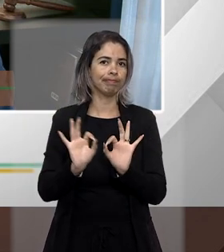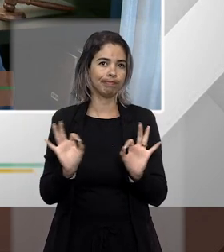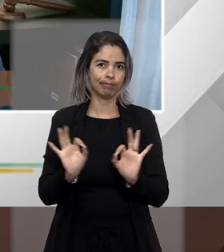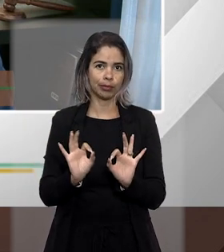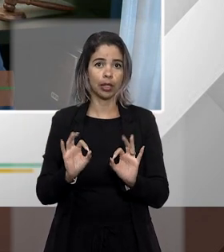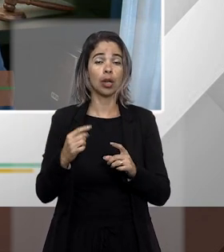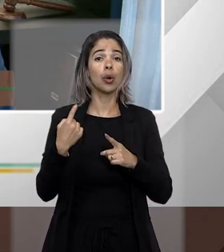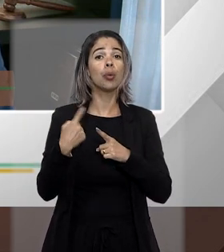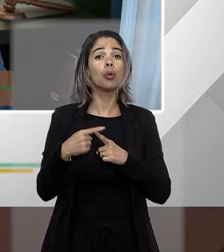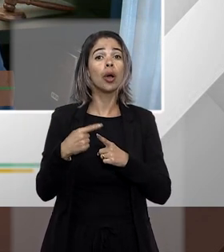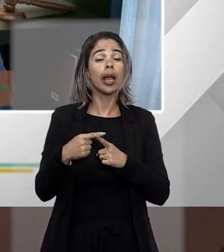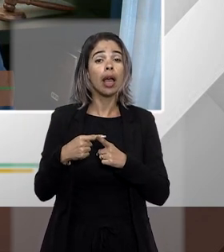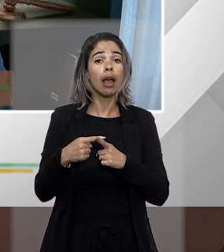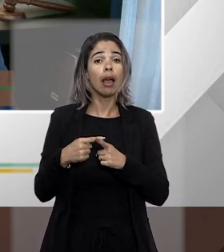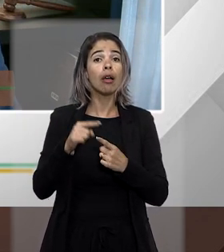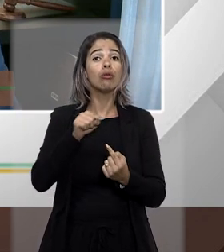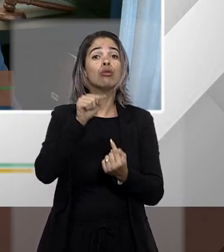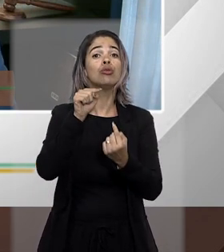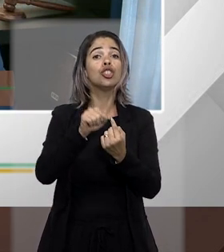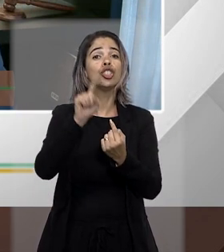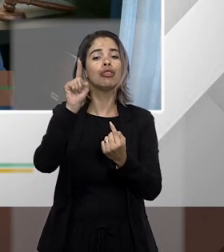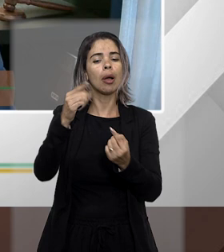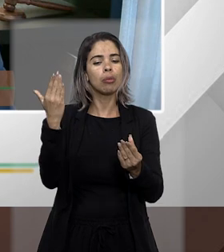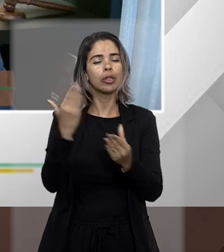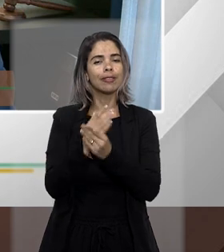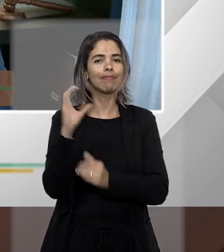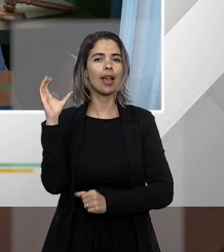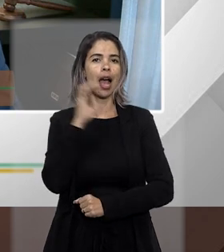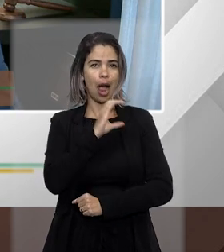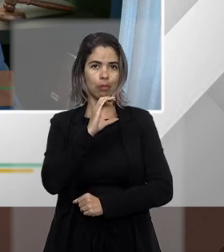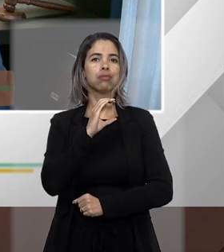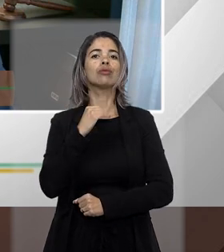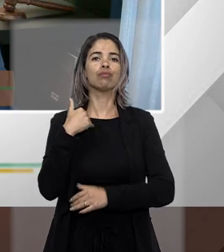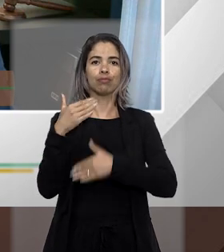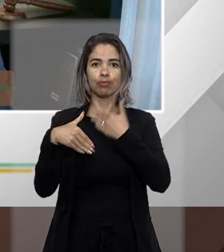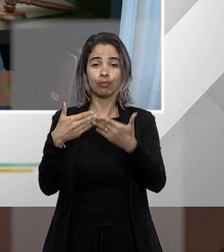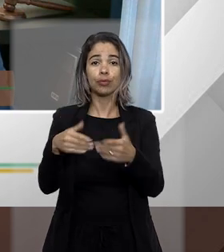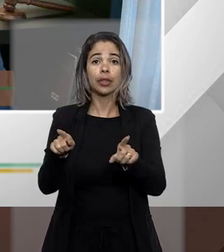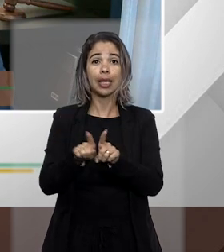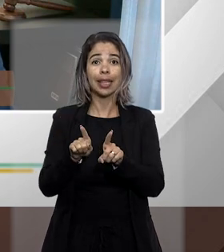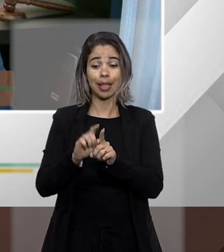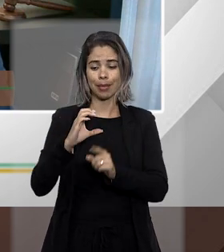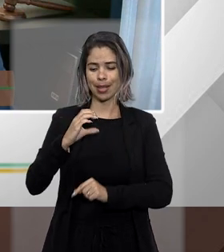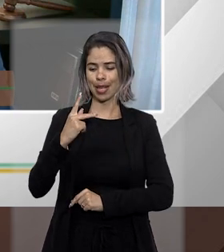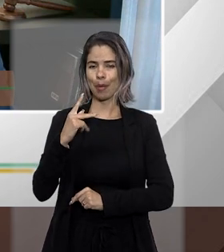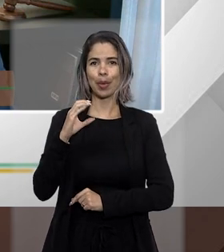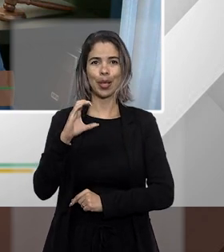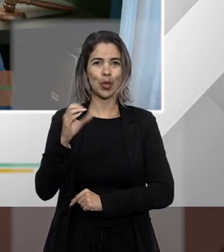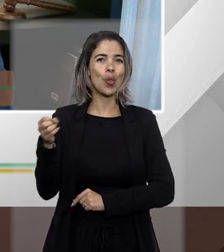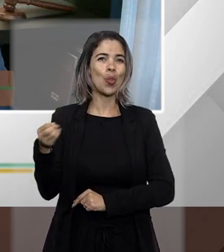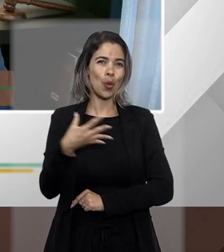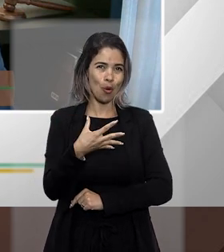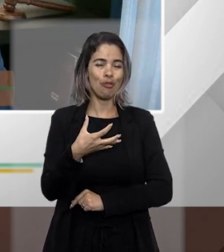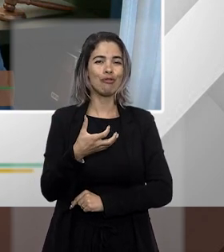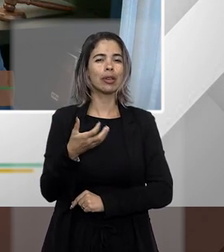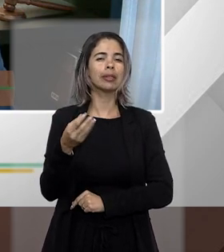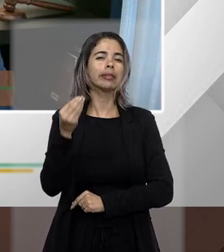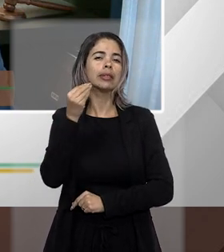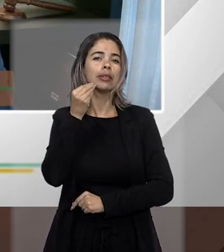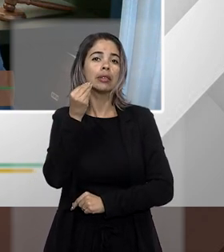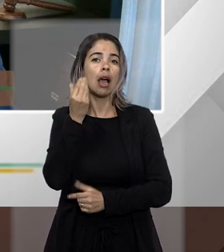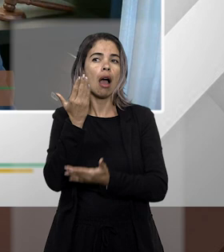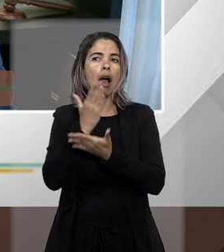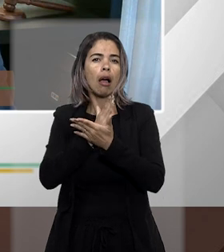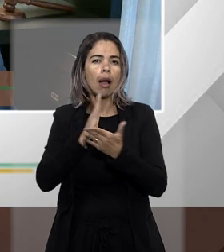mais celere e o novo CPC também ele quis acabar com muitas dessas argüições então